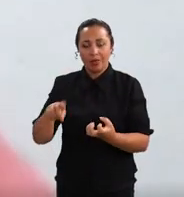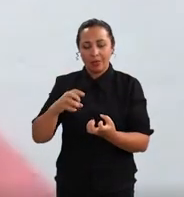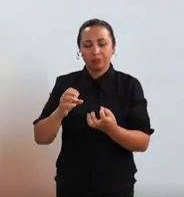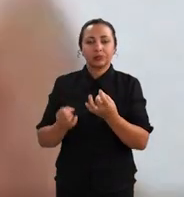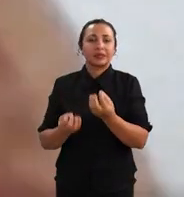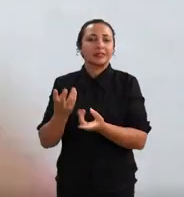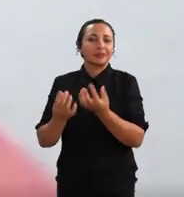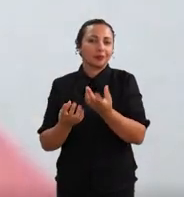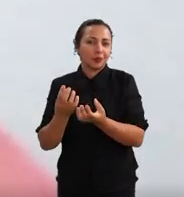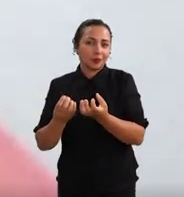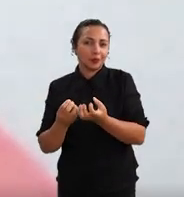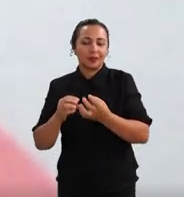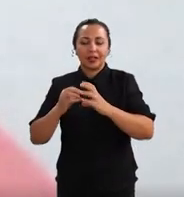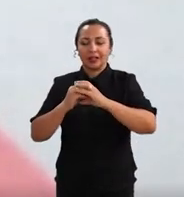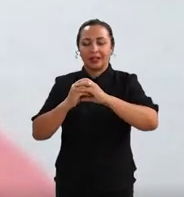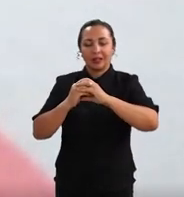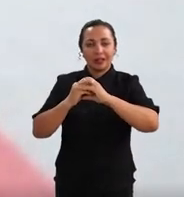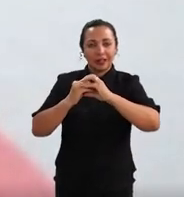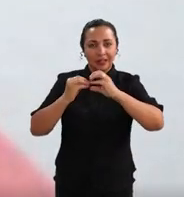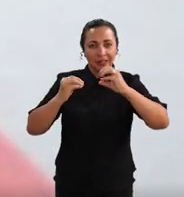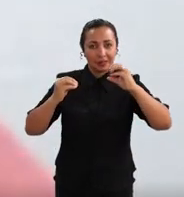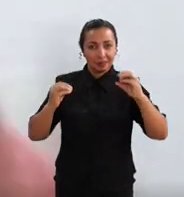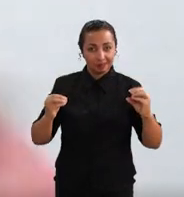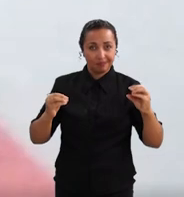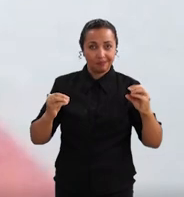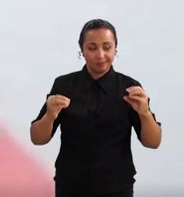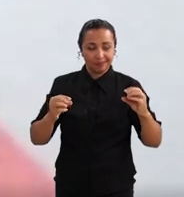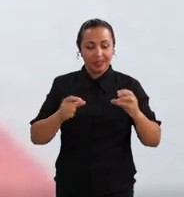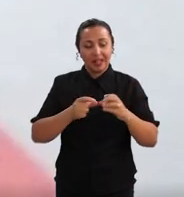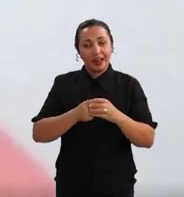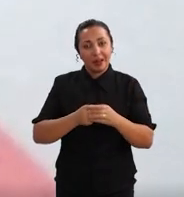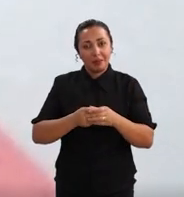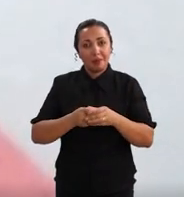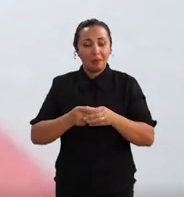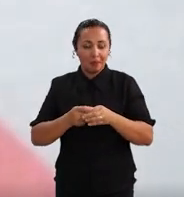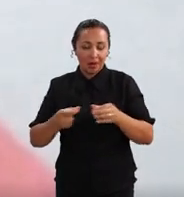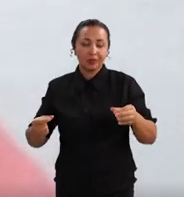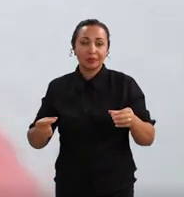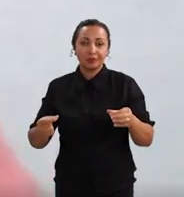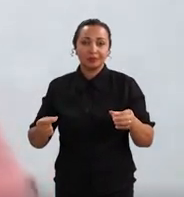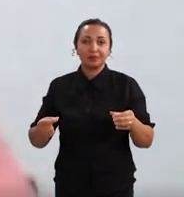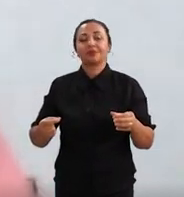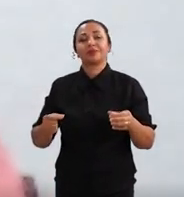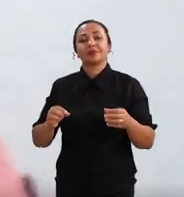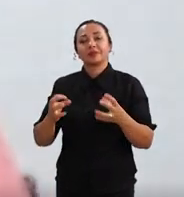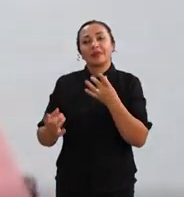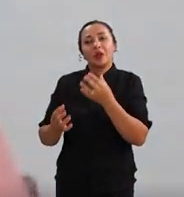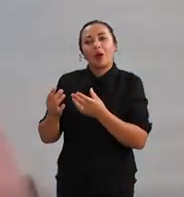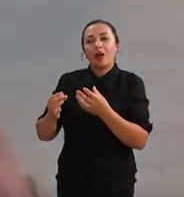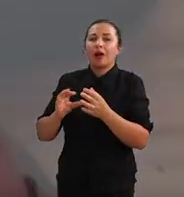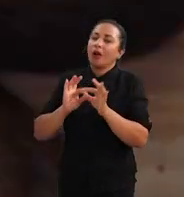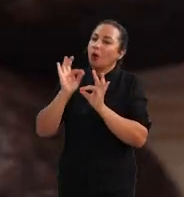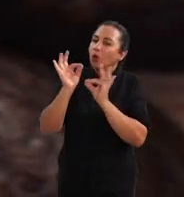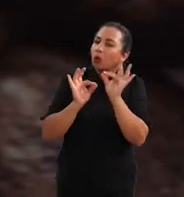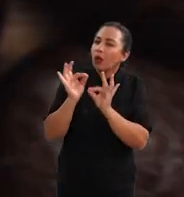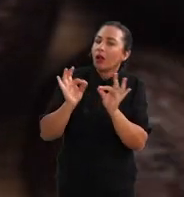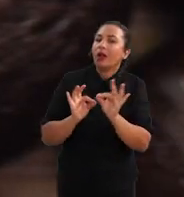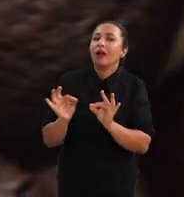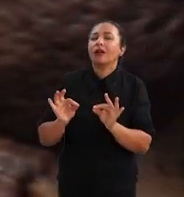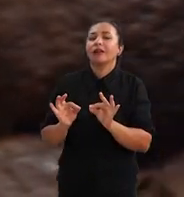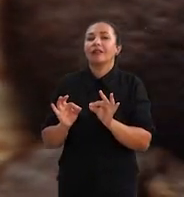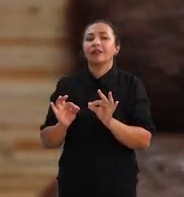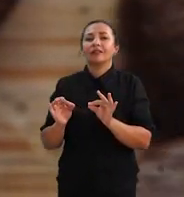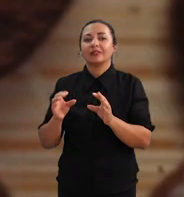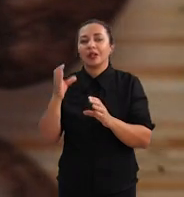secagem, e depois a gente leva para o processo de torra. Nesse processo de torra, há temperaturas controladas,